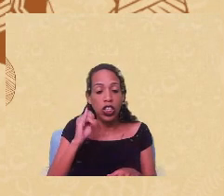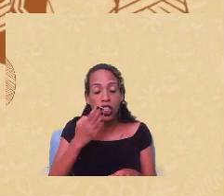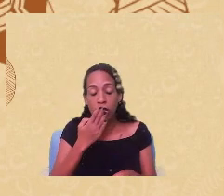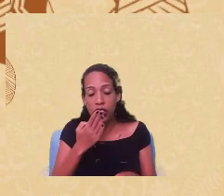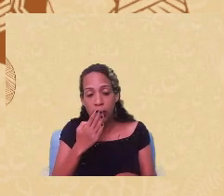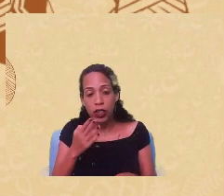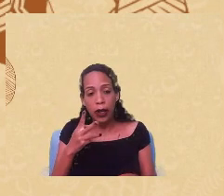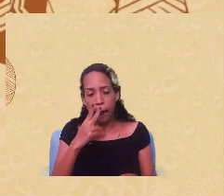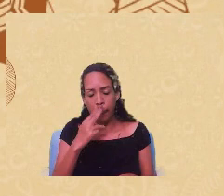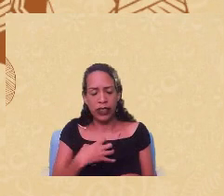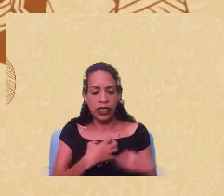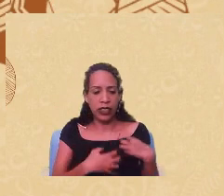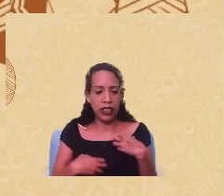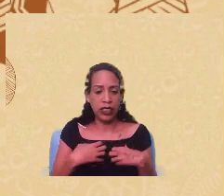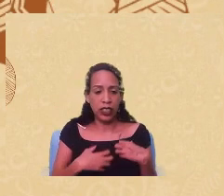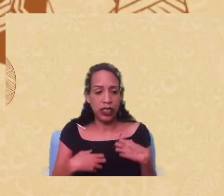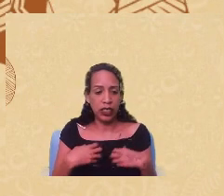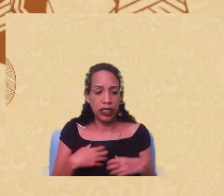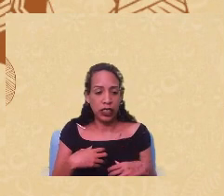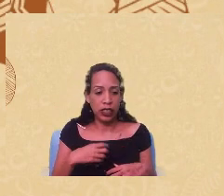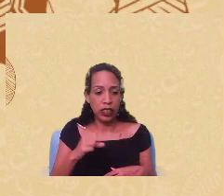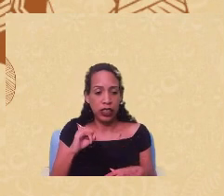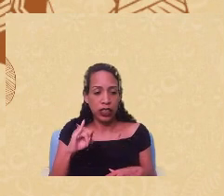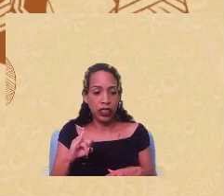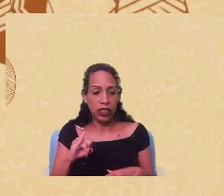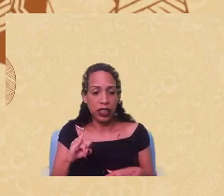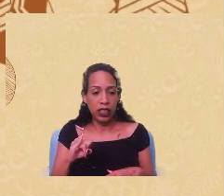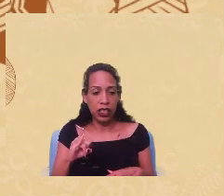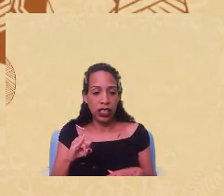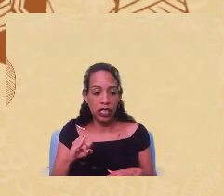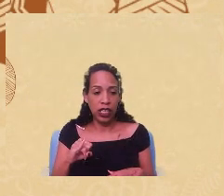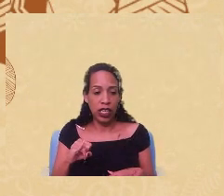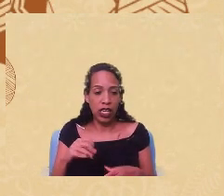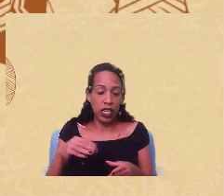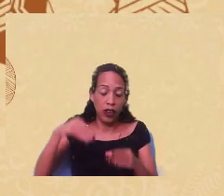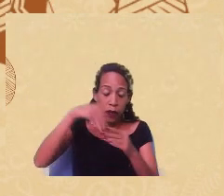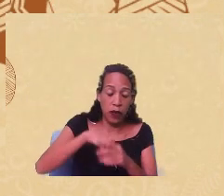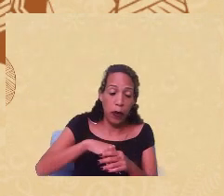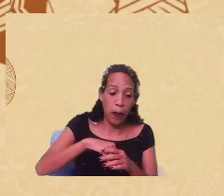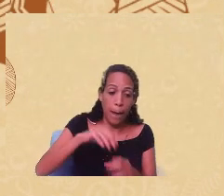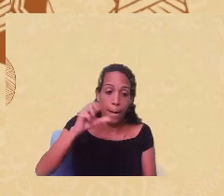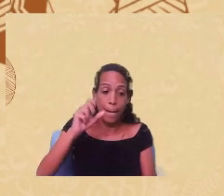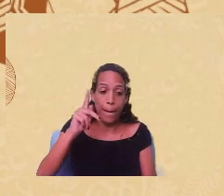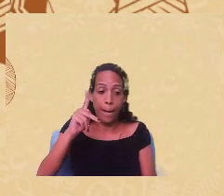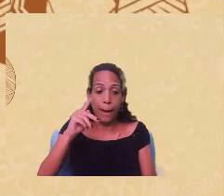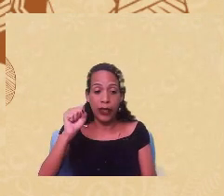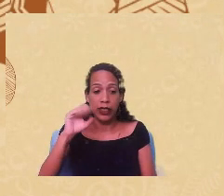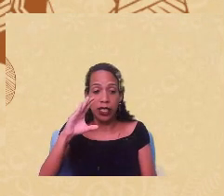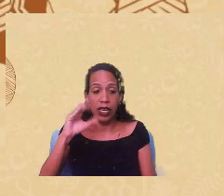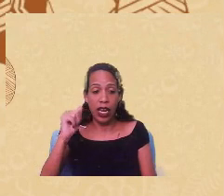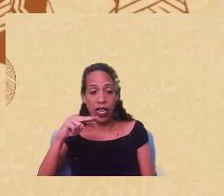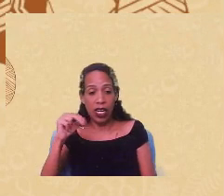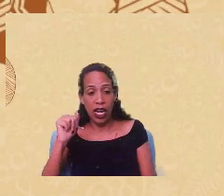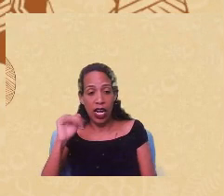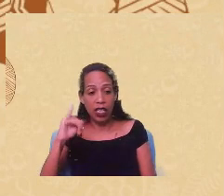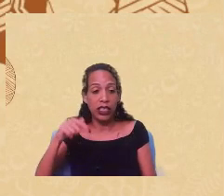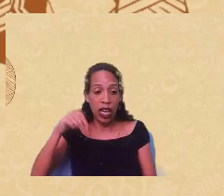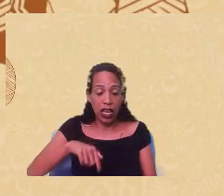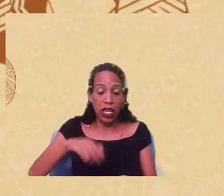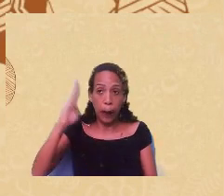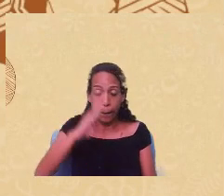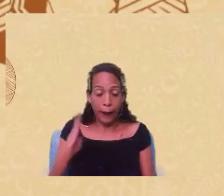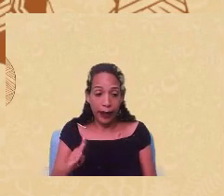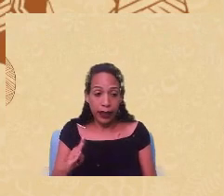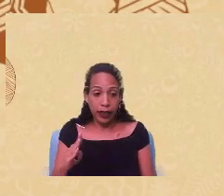parece que se na fundação da psicanálise a questão racial estava dada aqui no Brasil